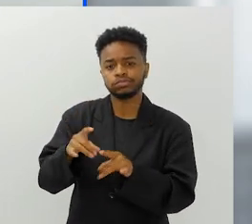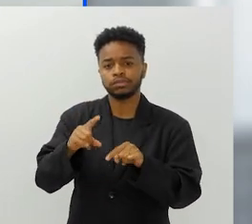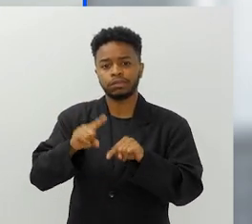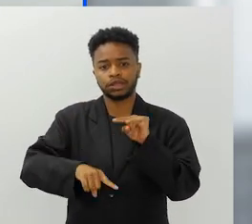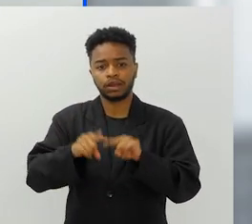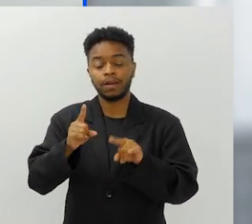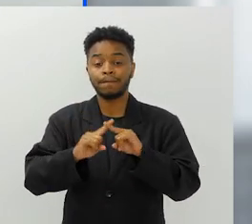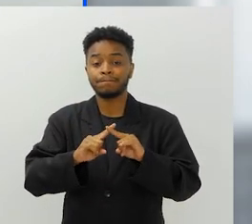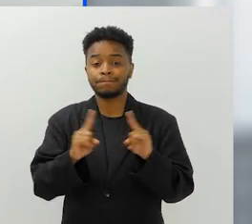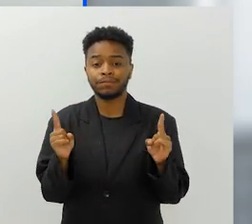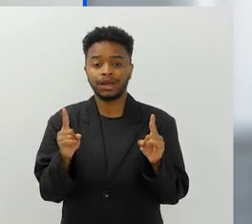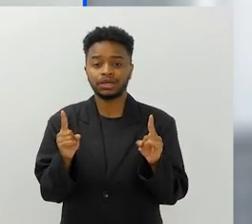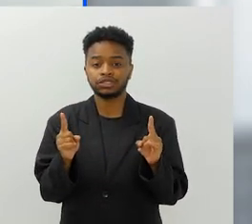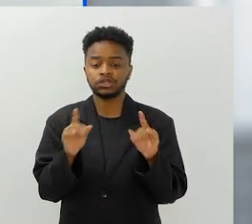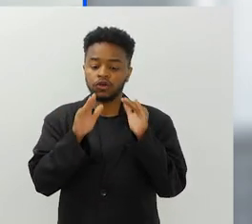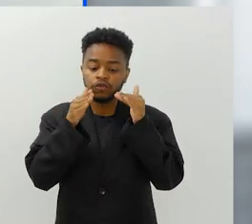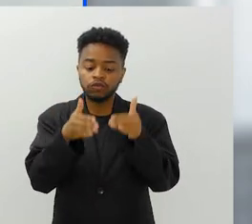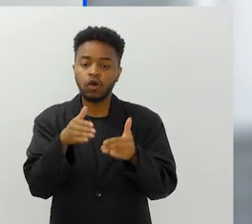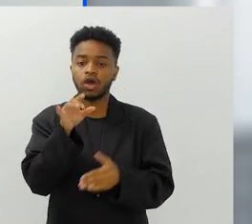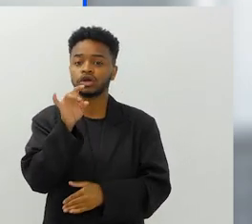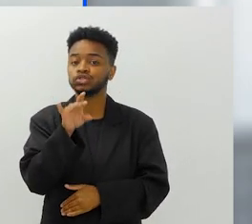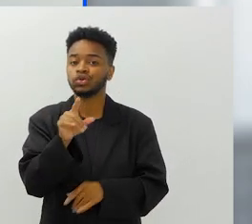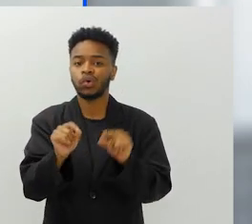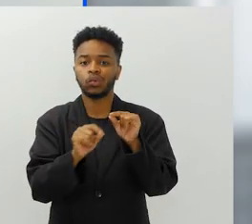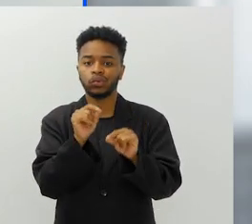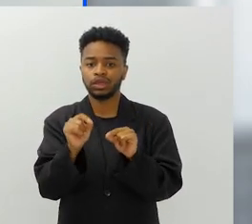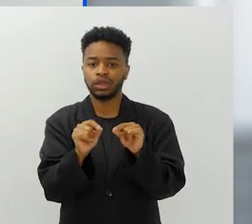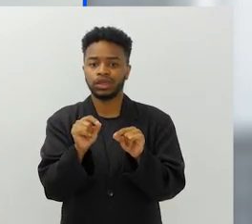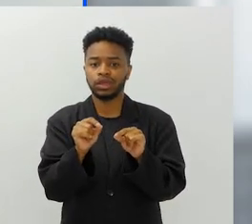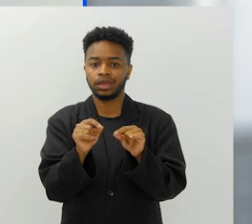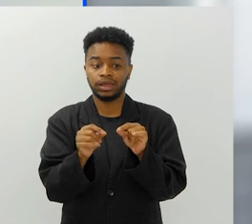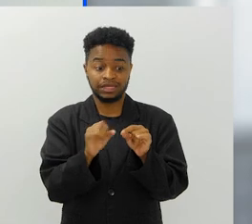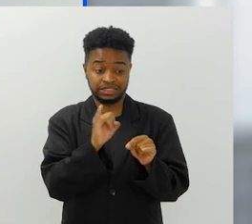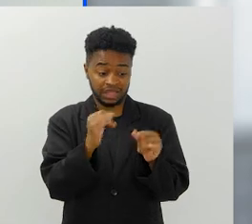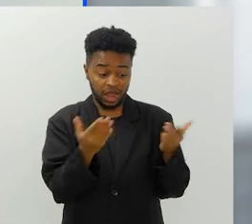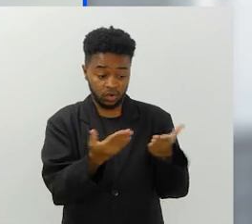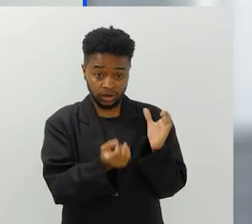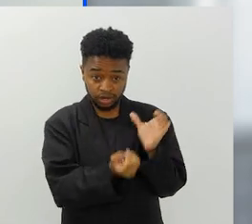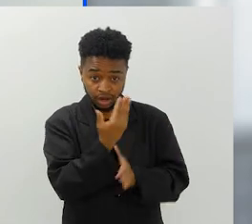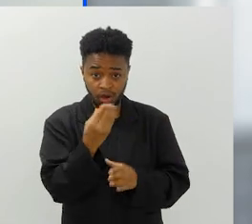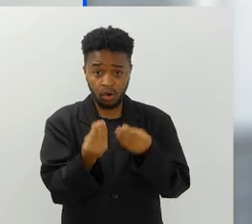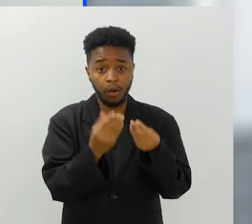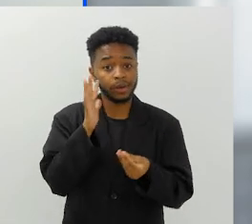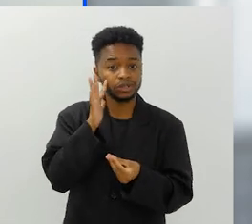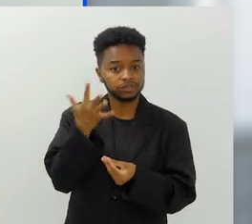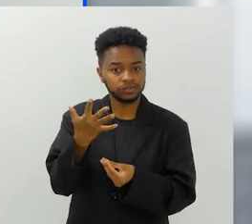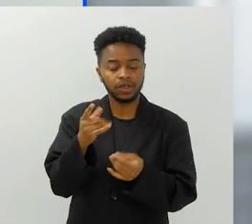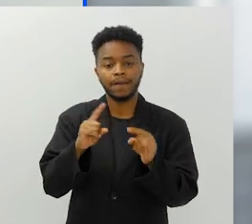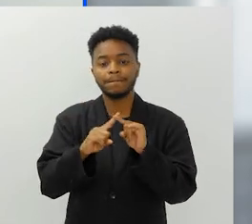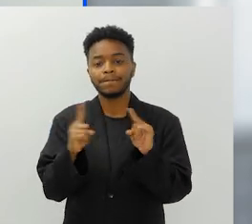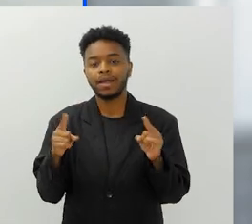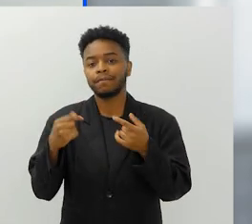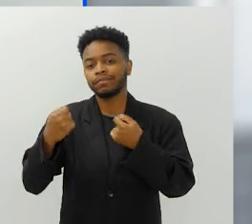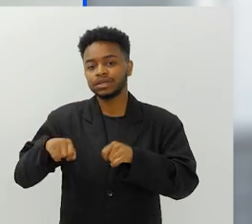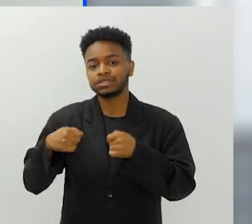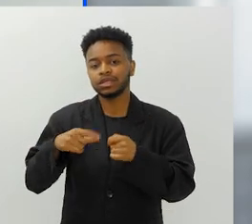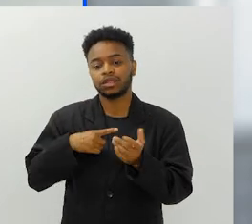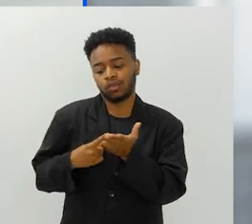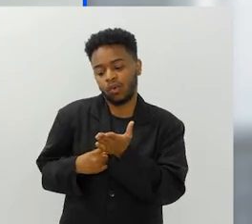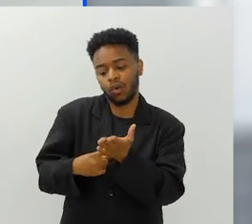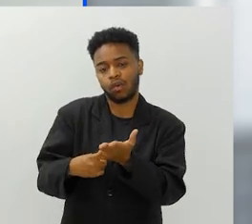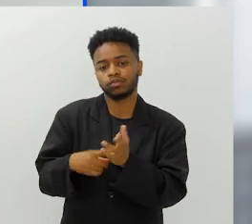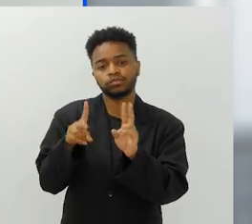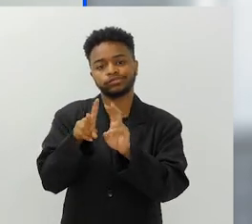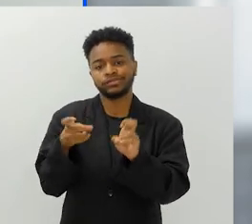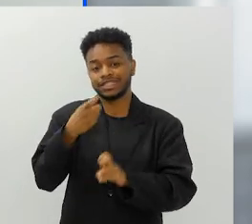descate, porém ele está sendo muito, ele está focando muito somente na parte do produziu, agora como que a vai resolver? E a gente precisa